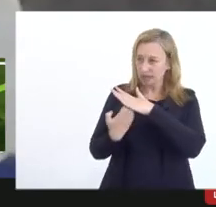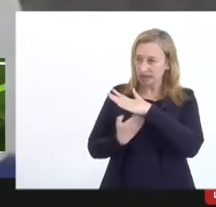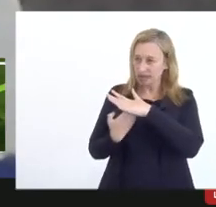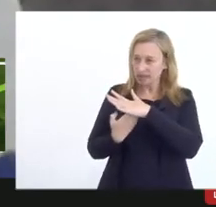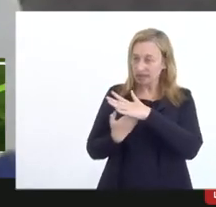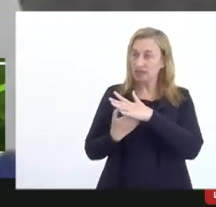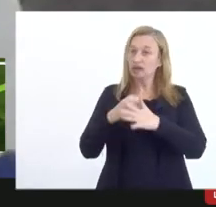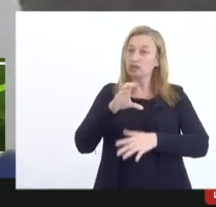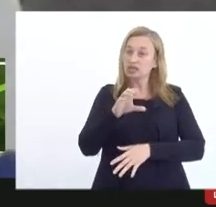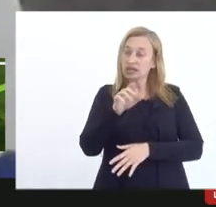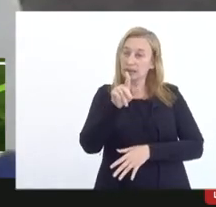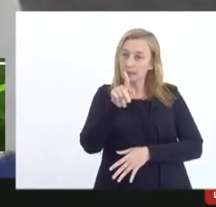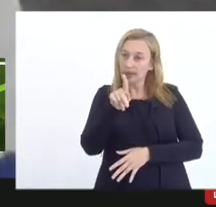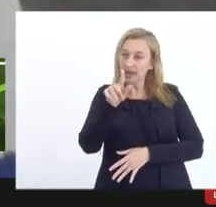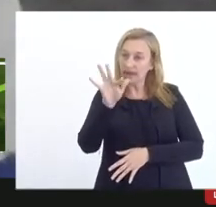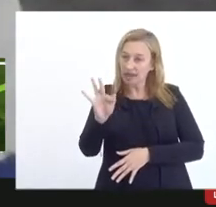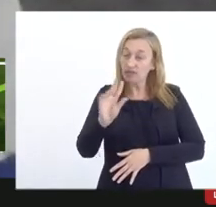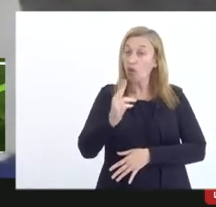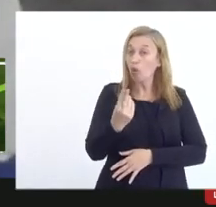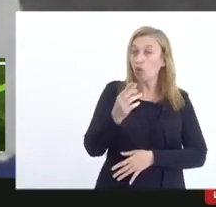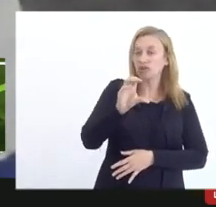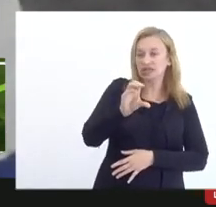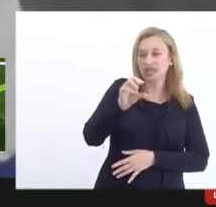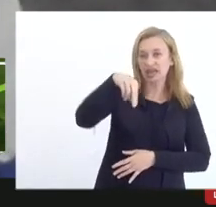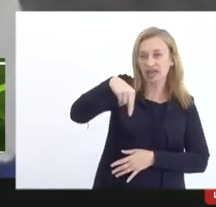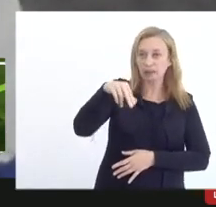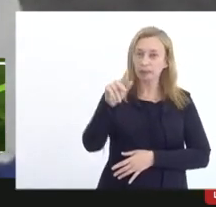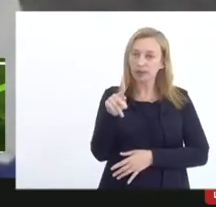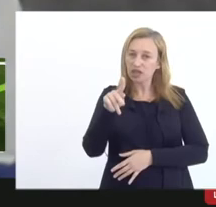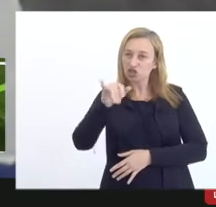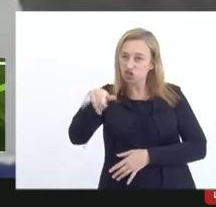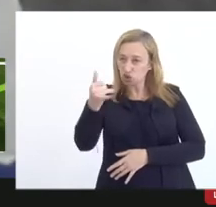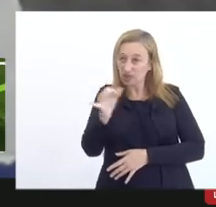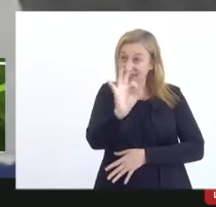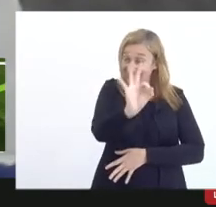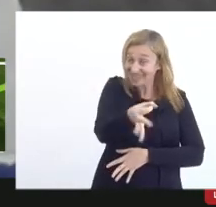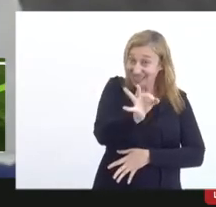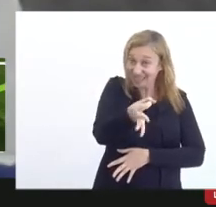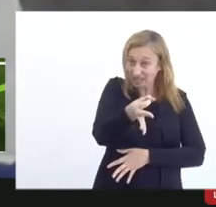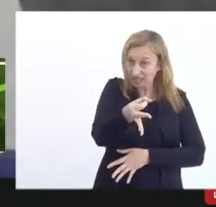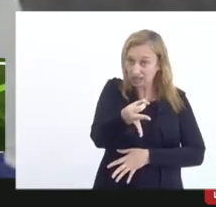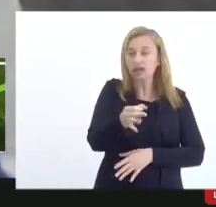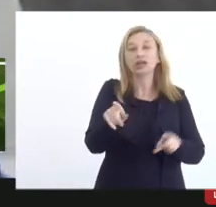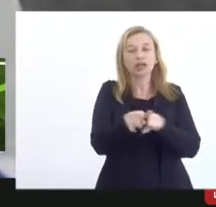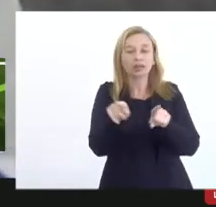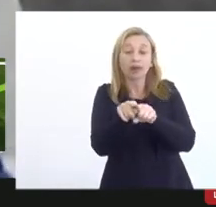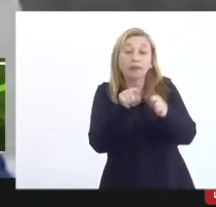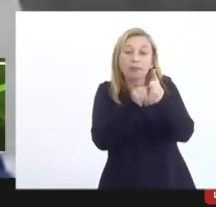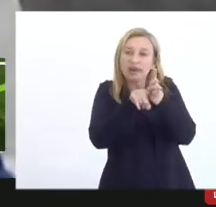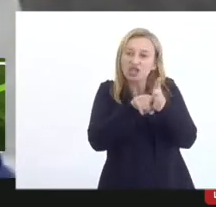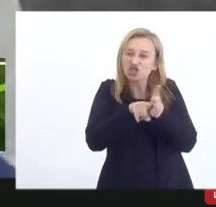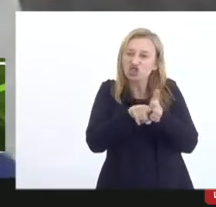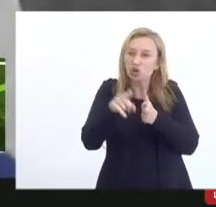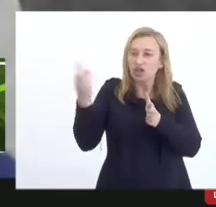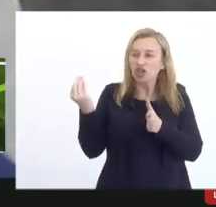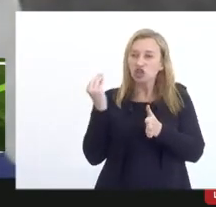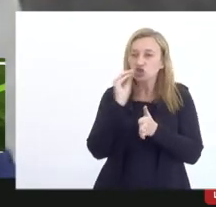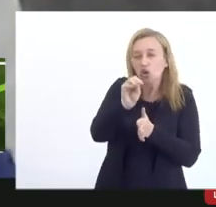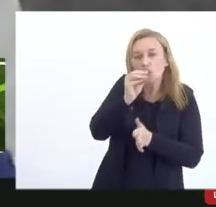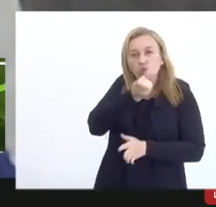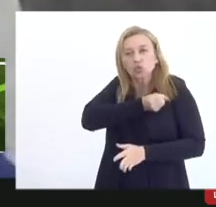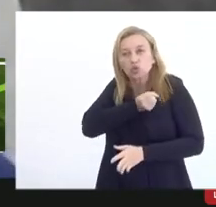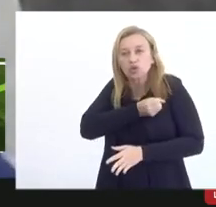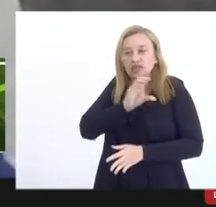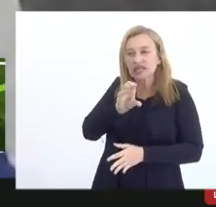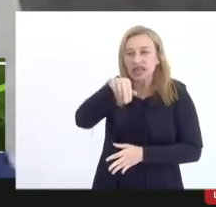com o CPF ou o CNPJ regularizado poderia facilitar porque serve como pesquisa também ele joga o CNPJ e ele